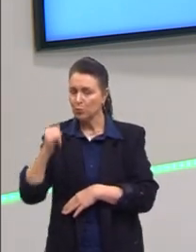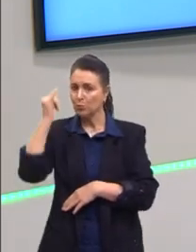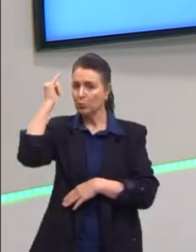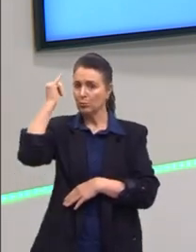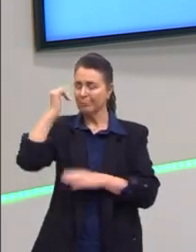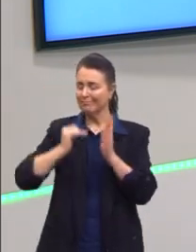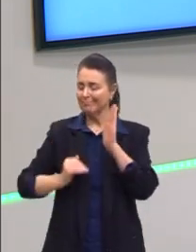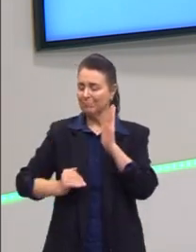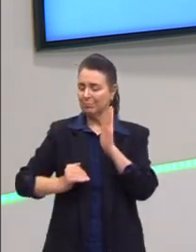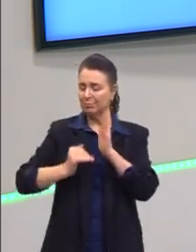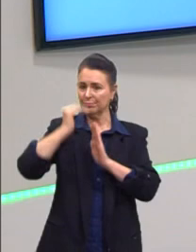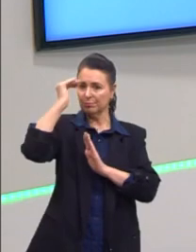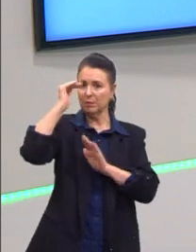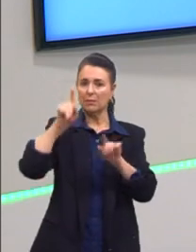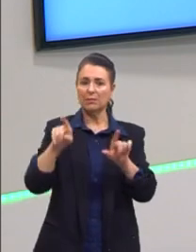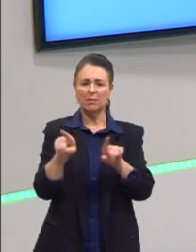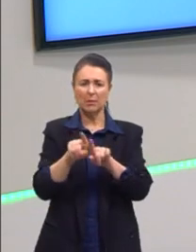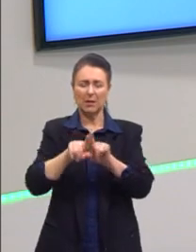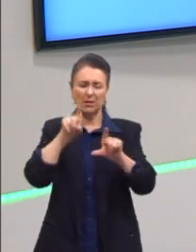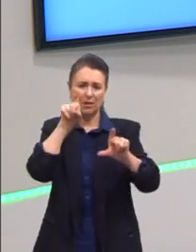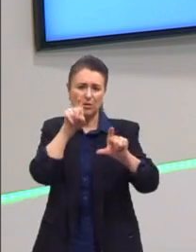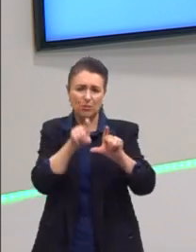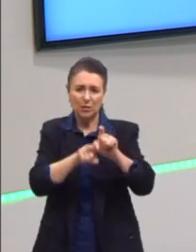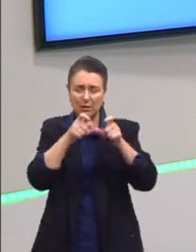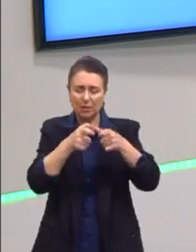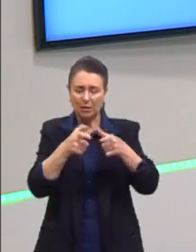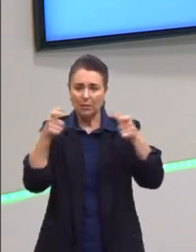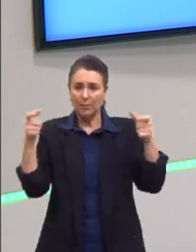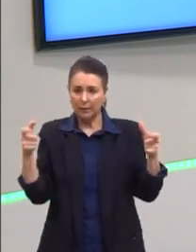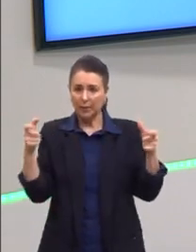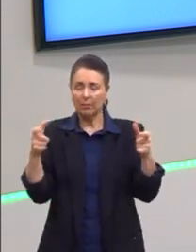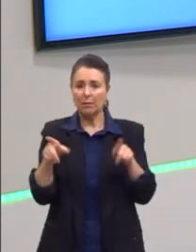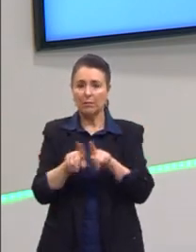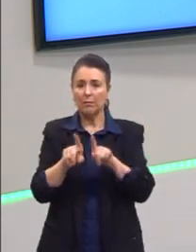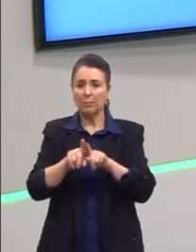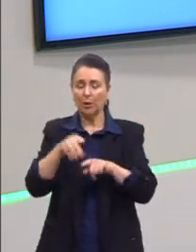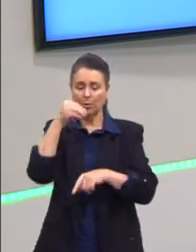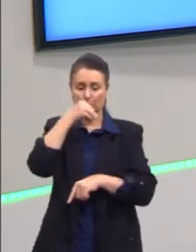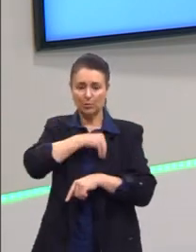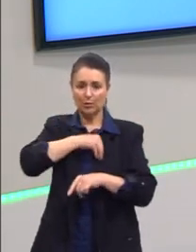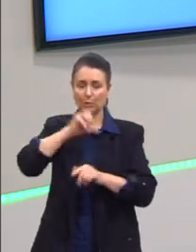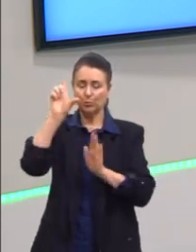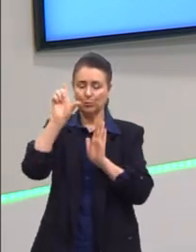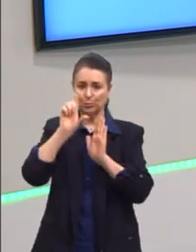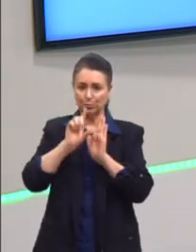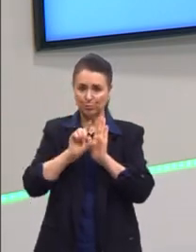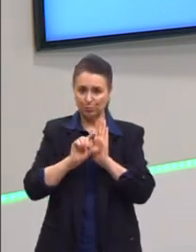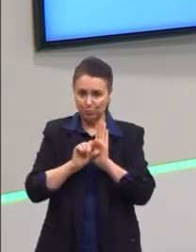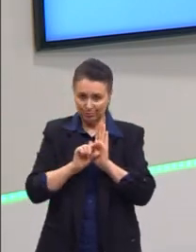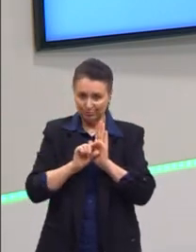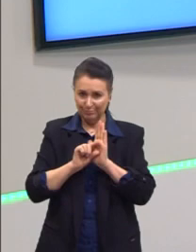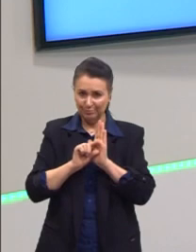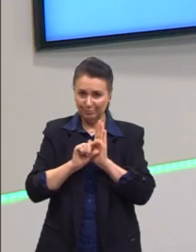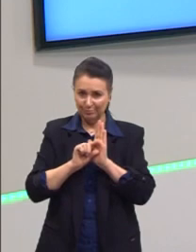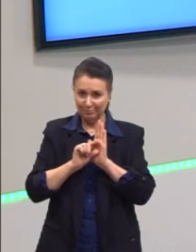consequentemente, as dívidas enormes, poder aquisitivo sendo derrotado, aquela coisa